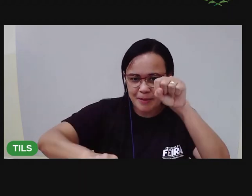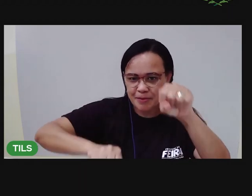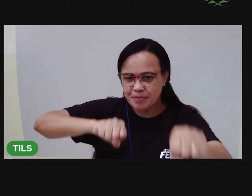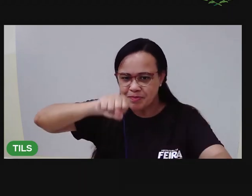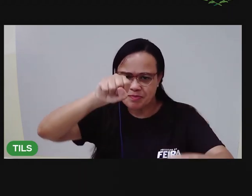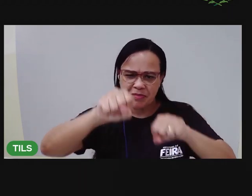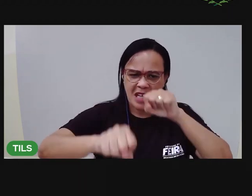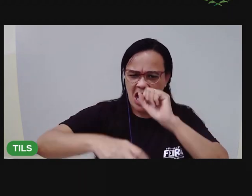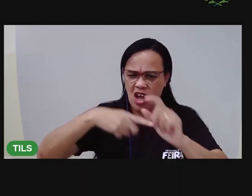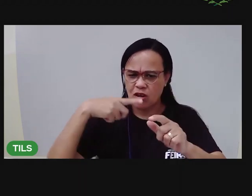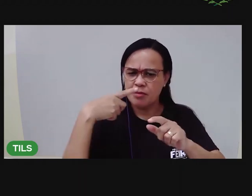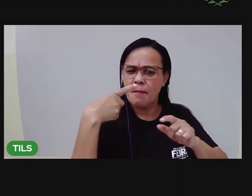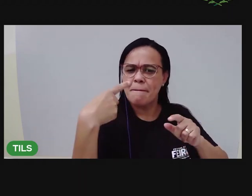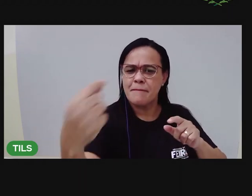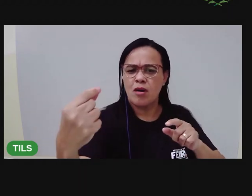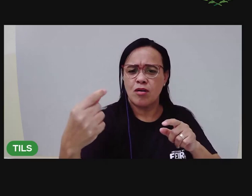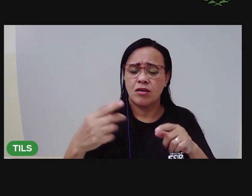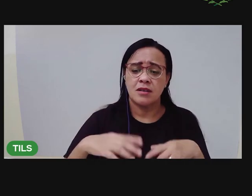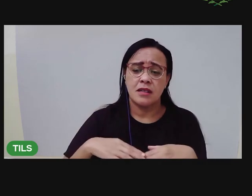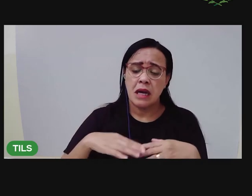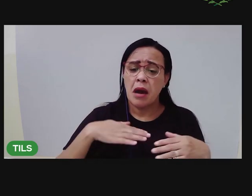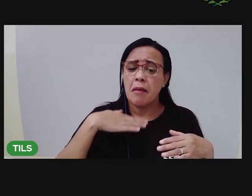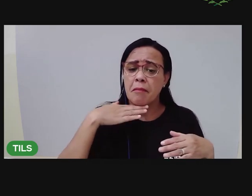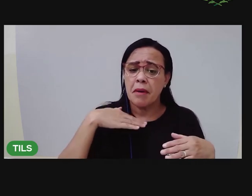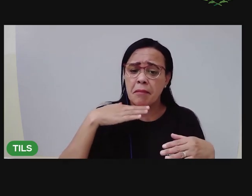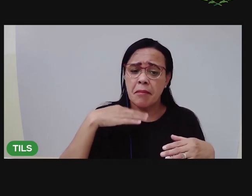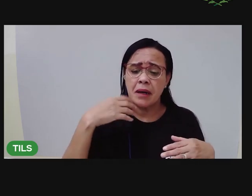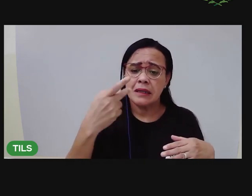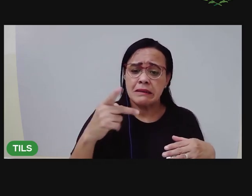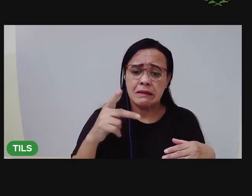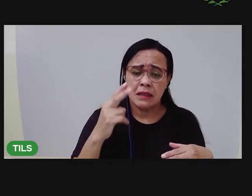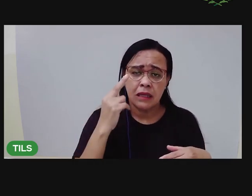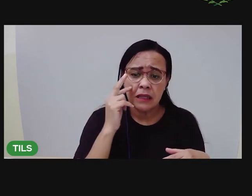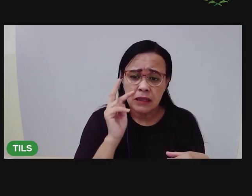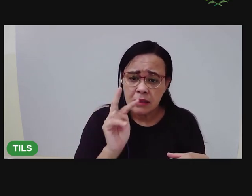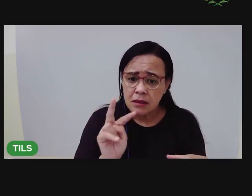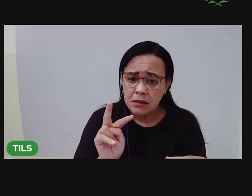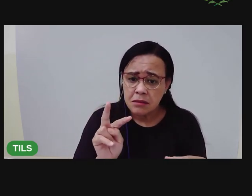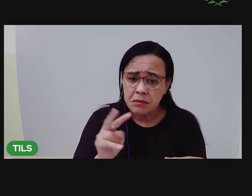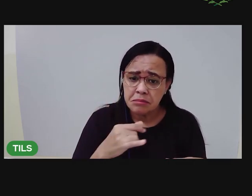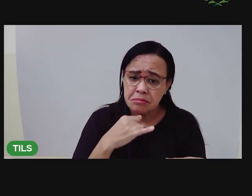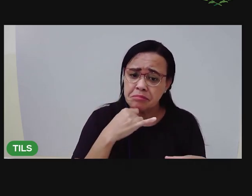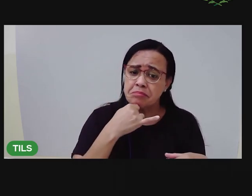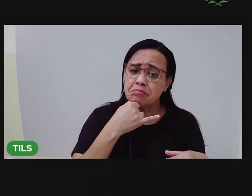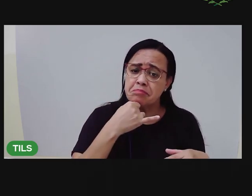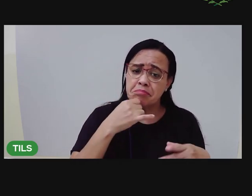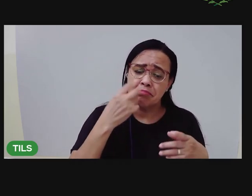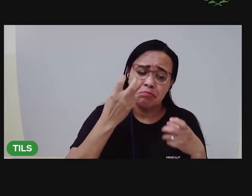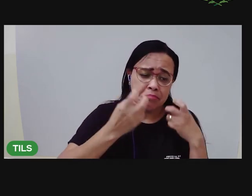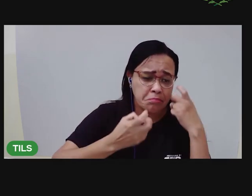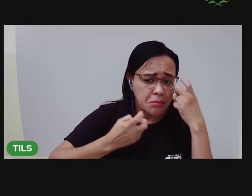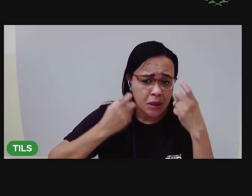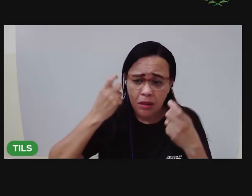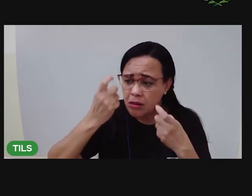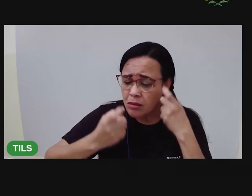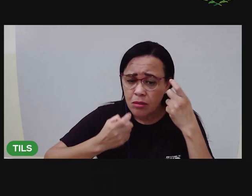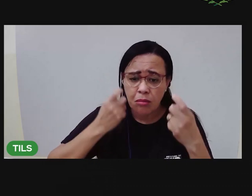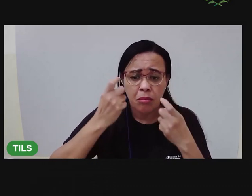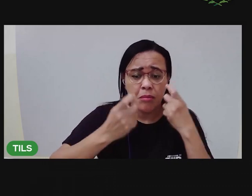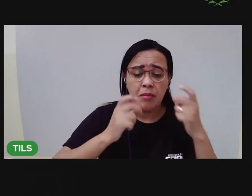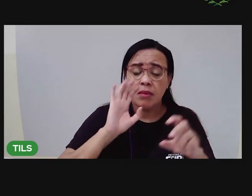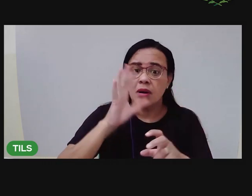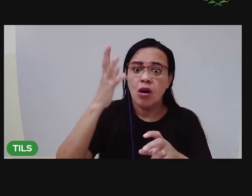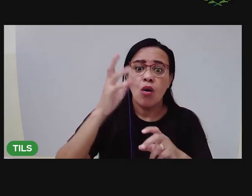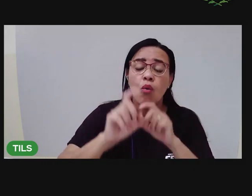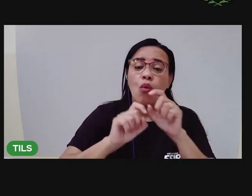decidiu ir embora. E a mamãe ficou lá observando, preocupada com o que poderia acontecer com ele. Vamos